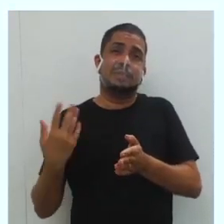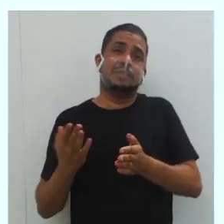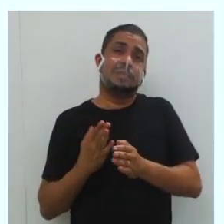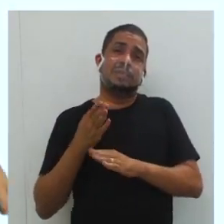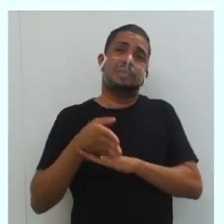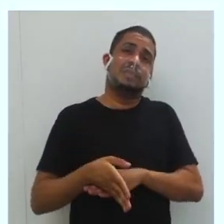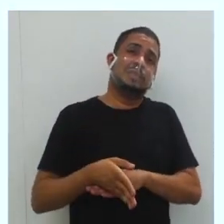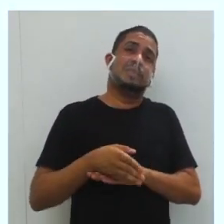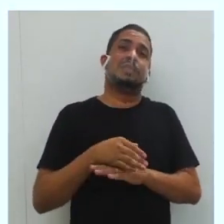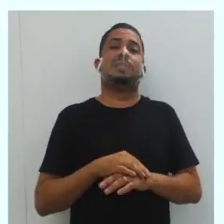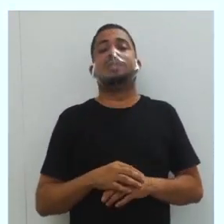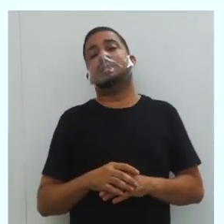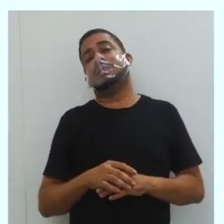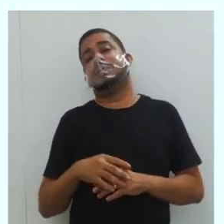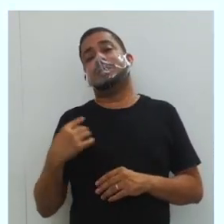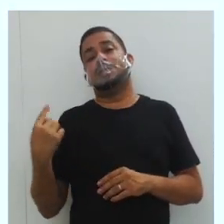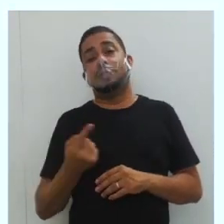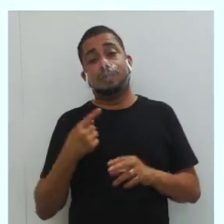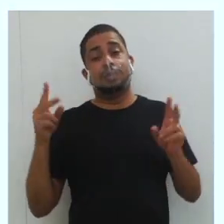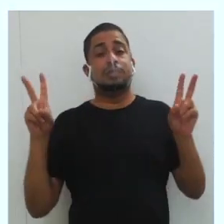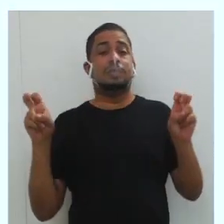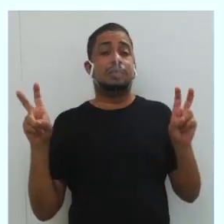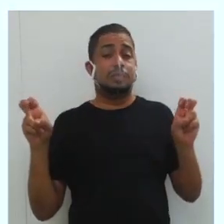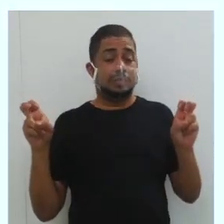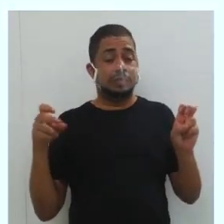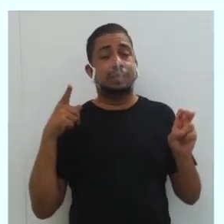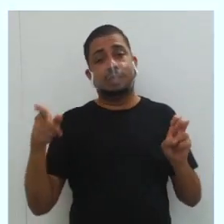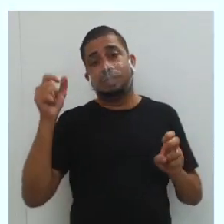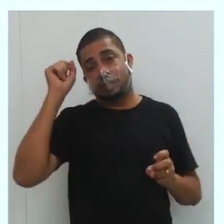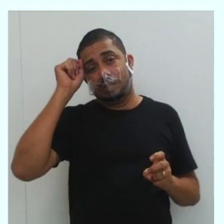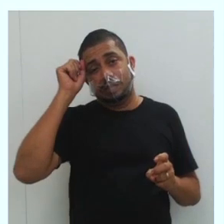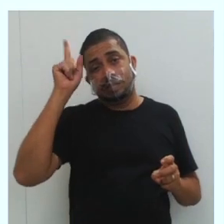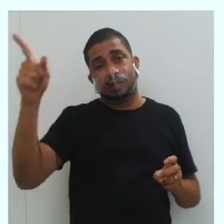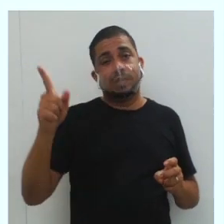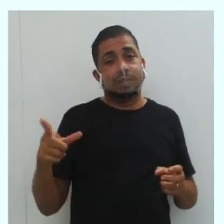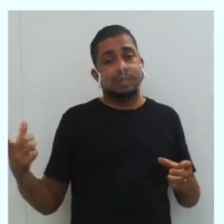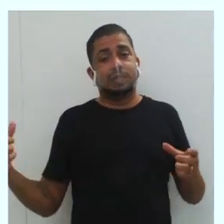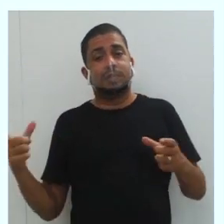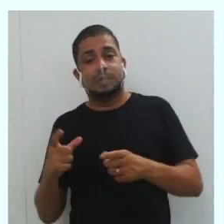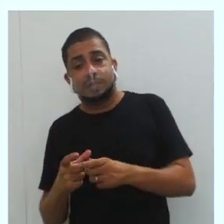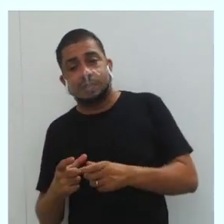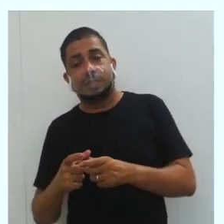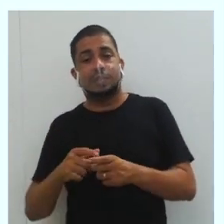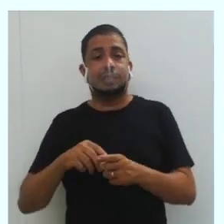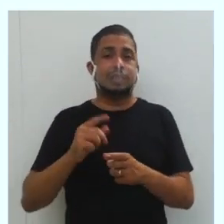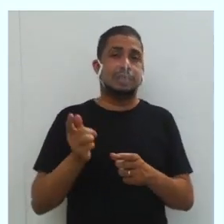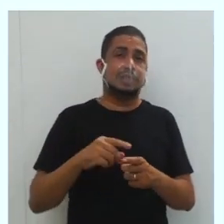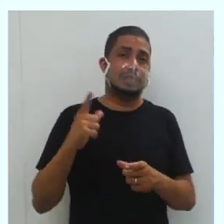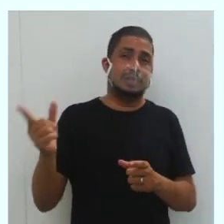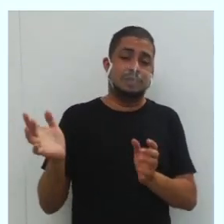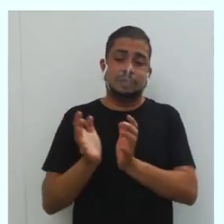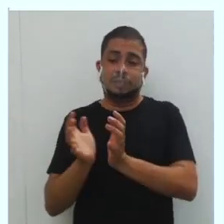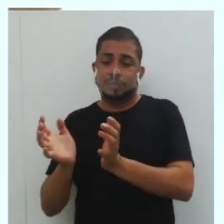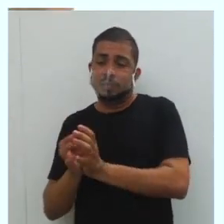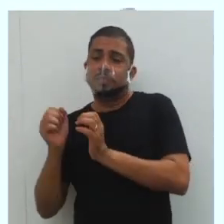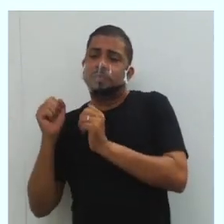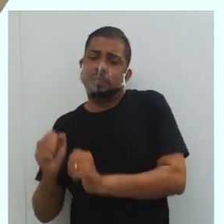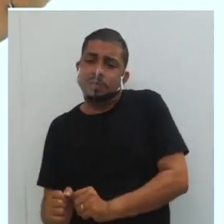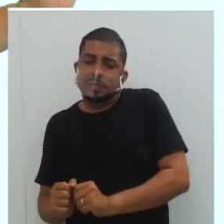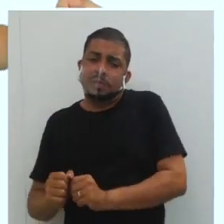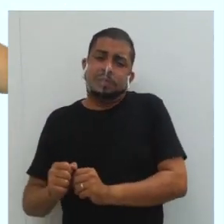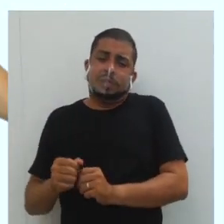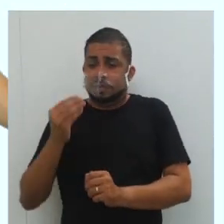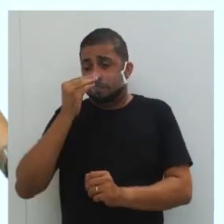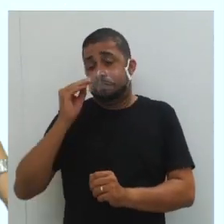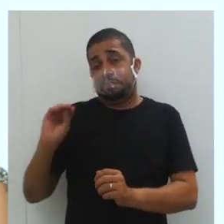nós entrarmos propriamente em nosso assunto, essa ideia de minoria, essa ideia de que um grupo pode